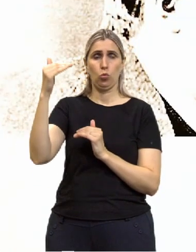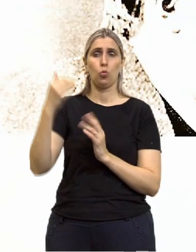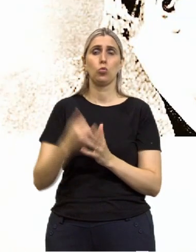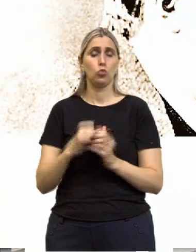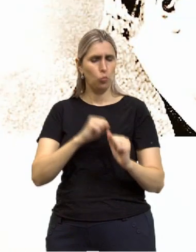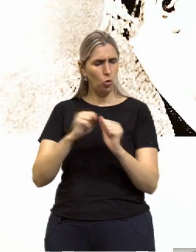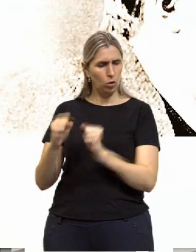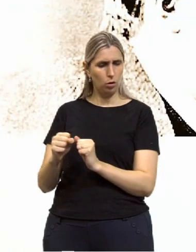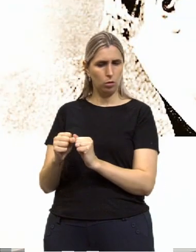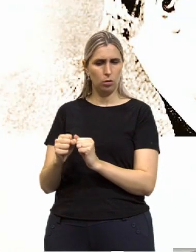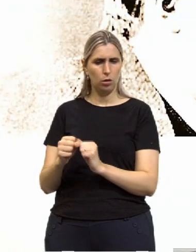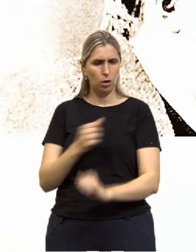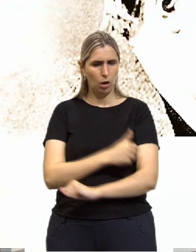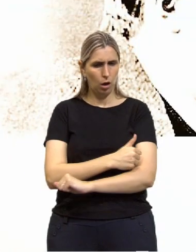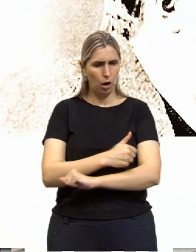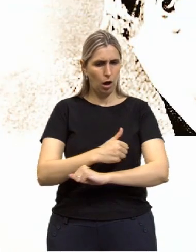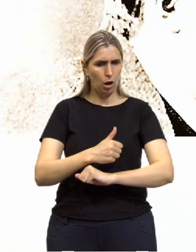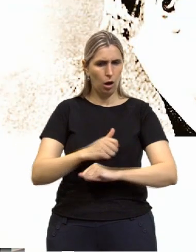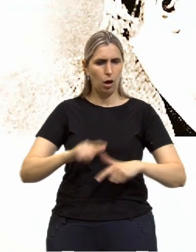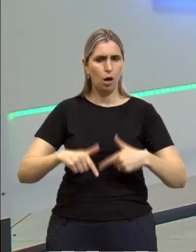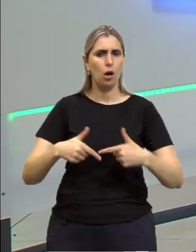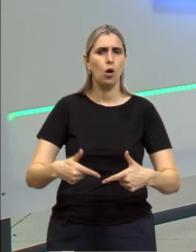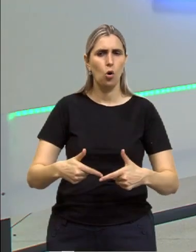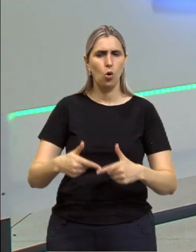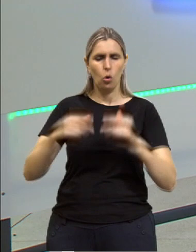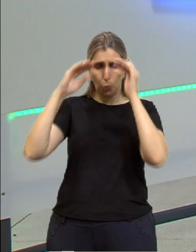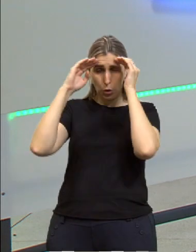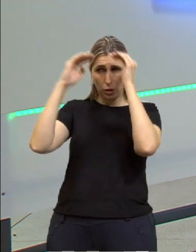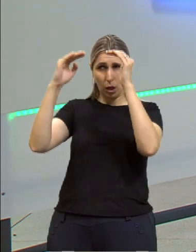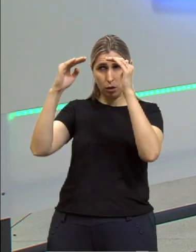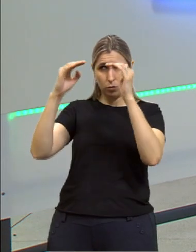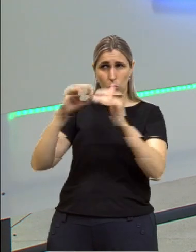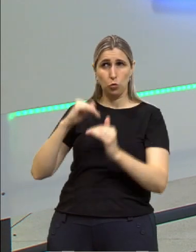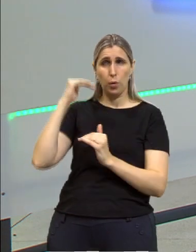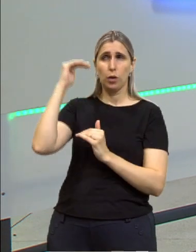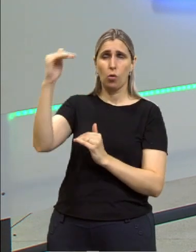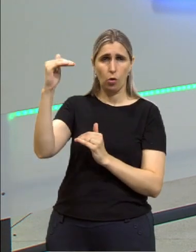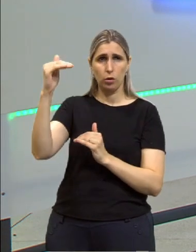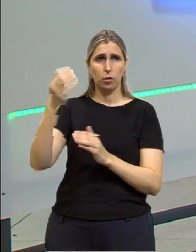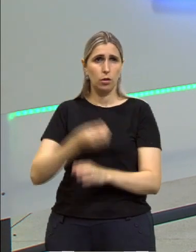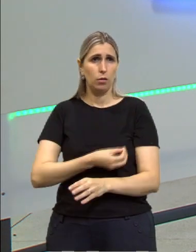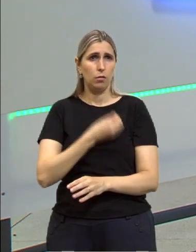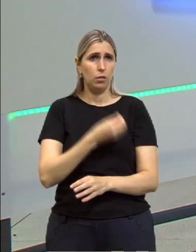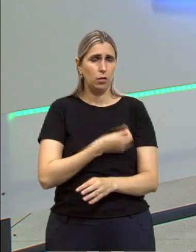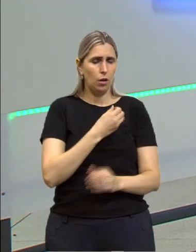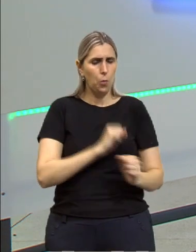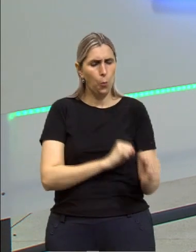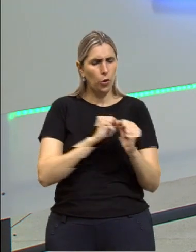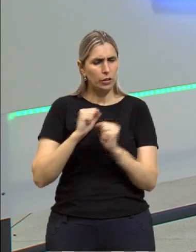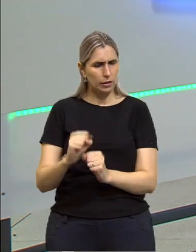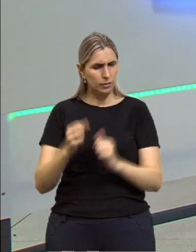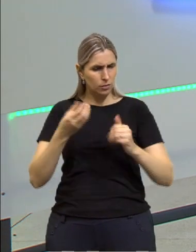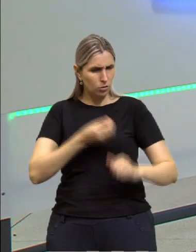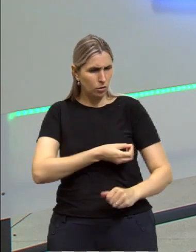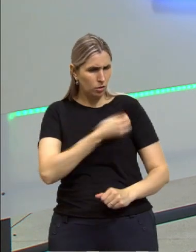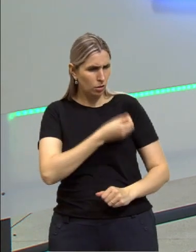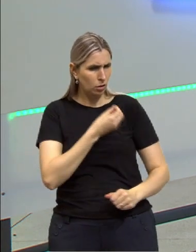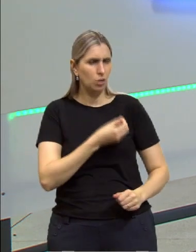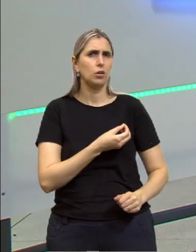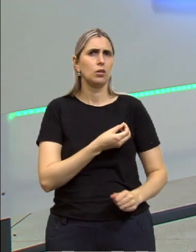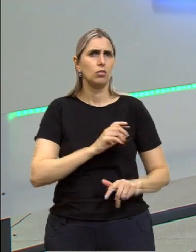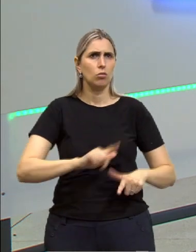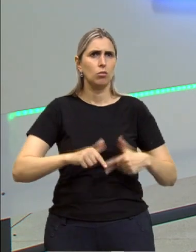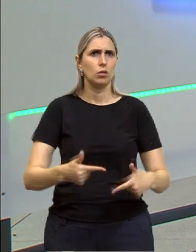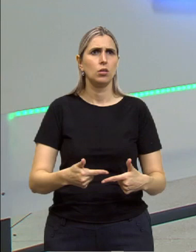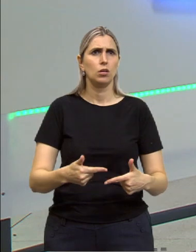então a ação moral é aquela que obedece à ação dos senhores, quer dizer o quê? Viver, a potência de vida, a potência de